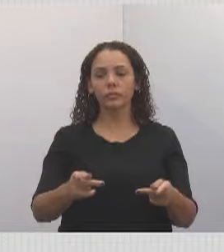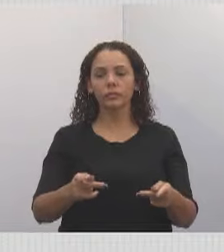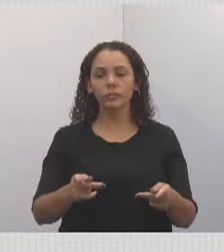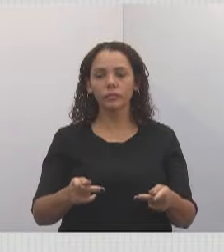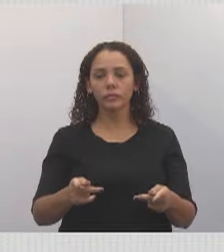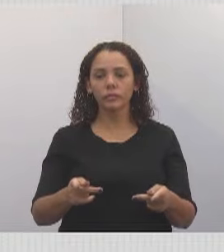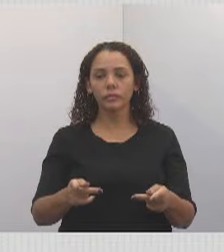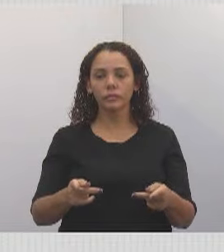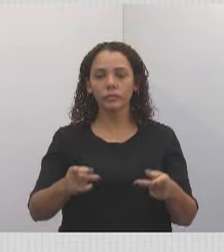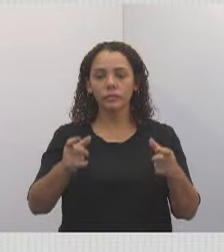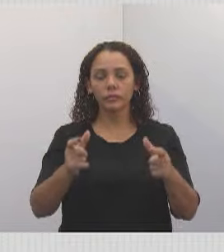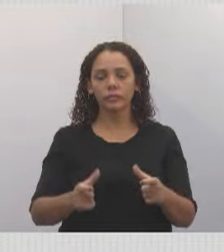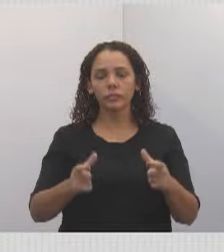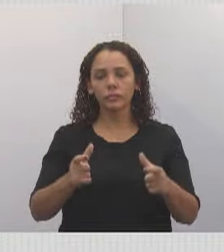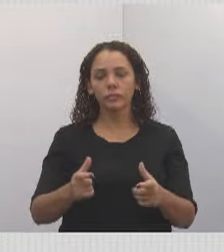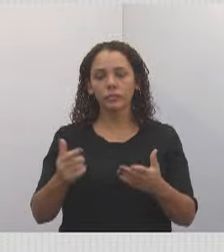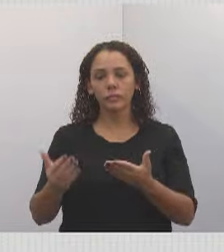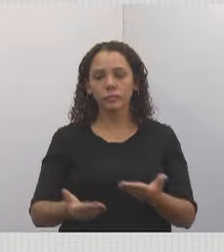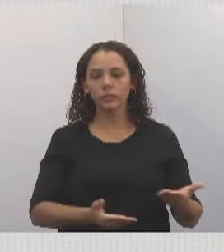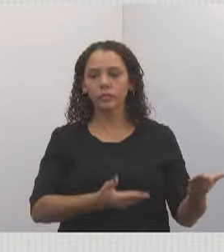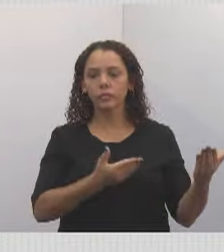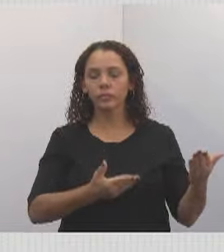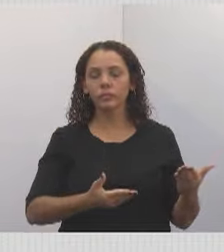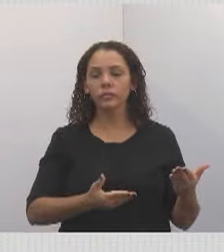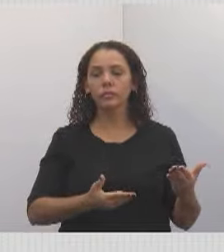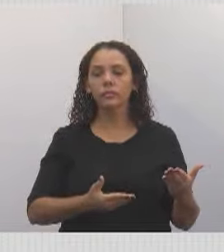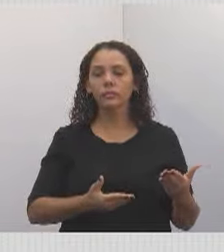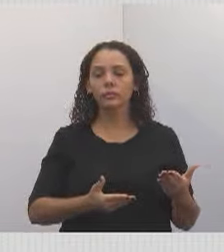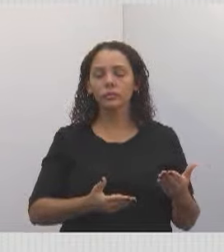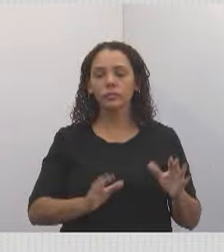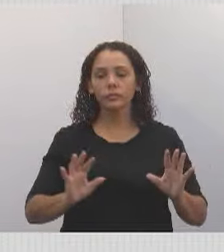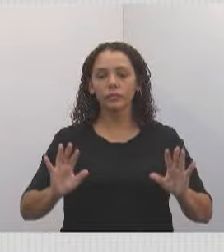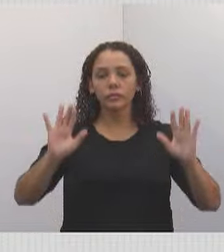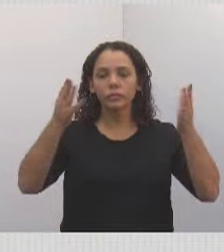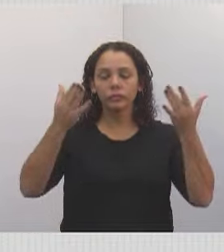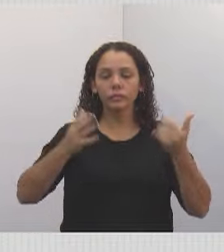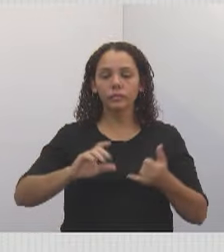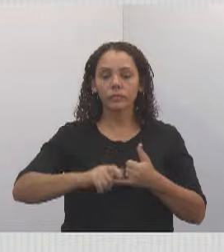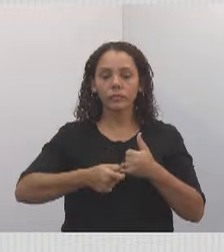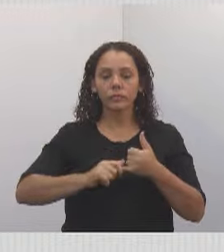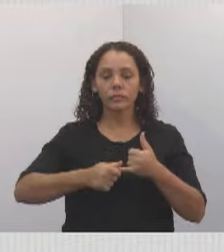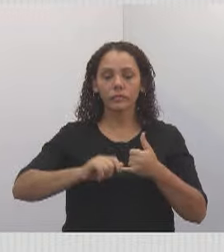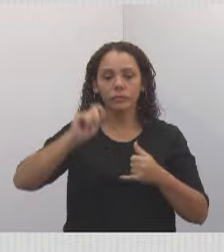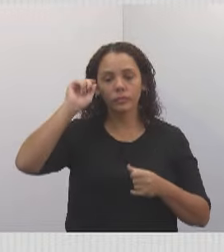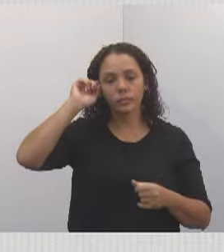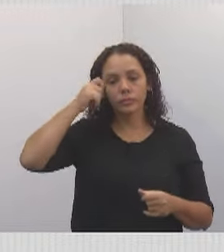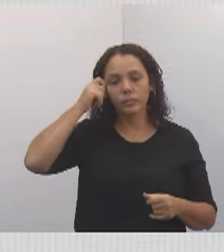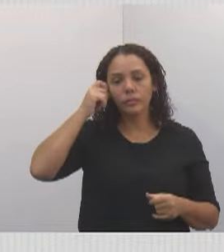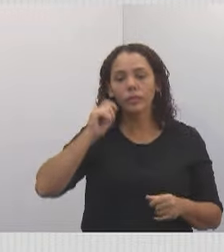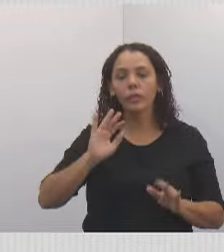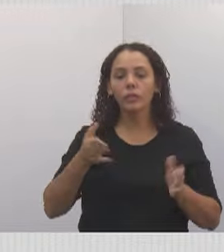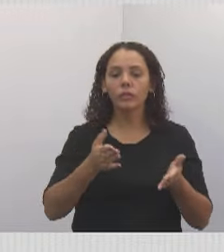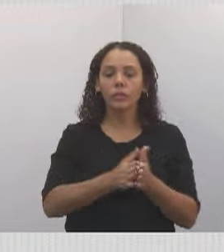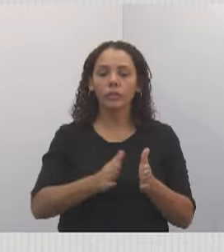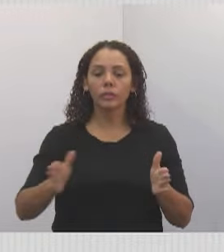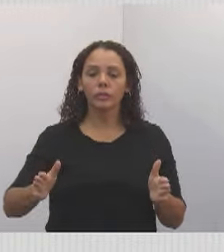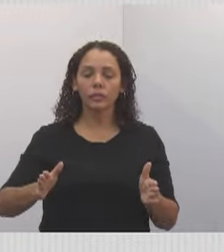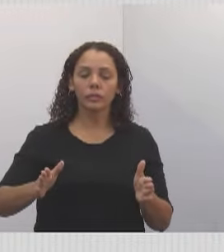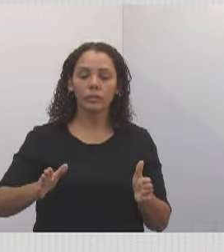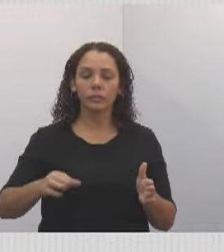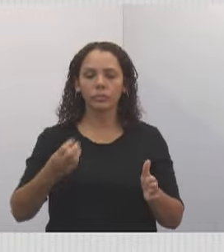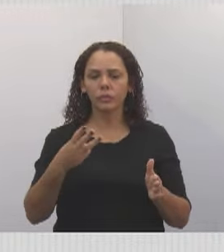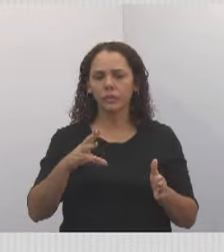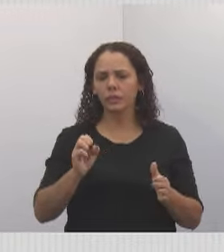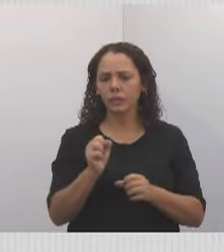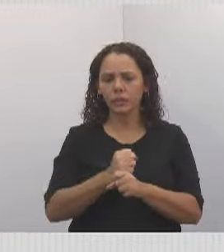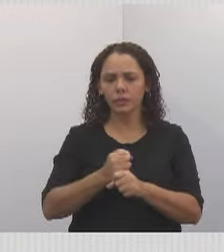no Lar Fraterno da Cássia, nessa feijoada que já é realizada há mais de 30 anos. Então, agradecer aí o doutor